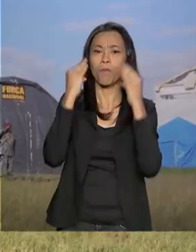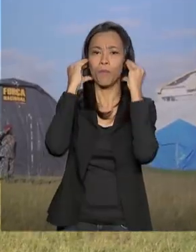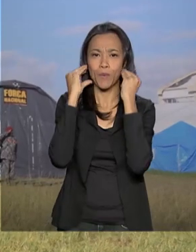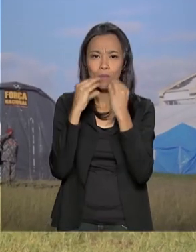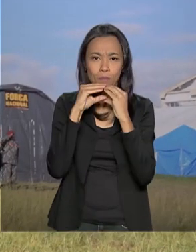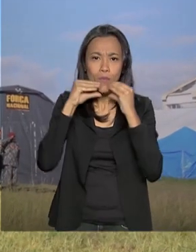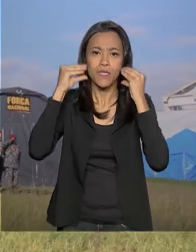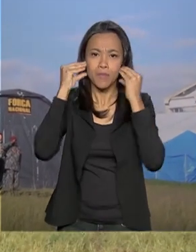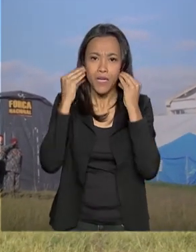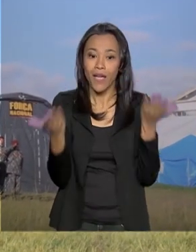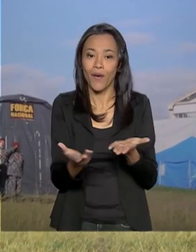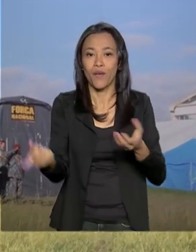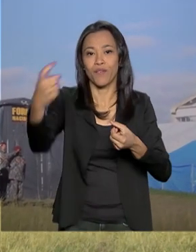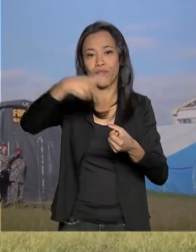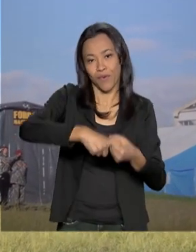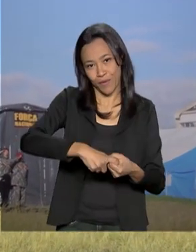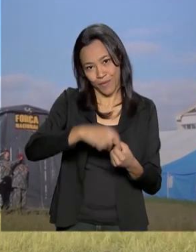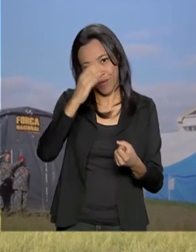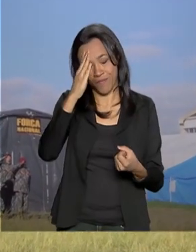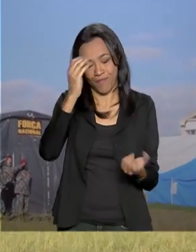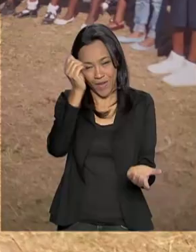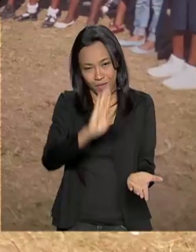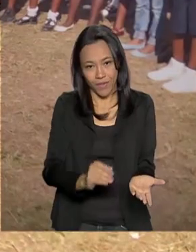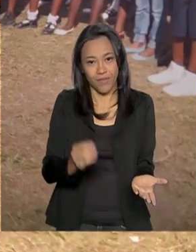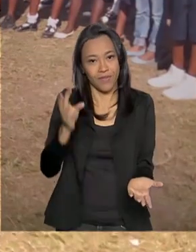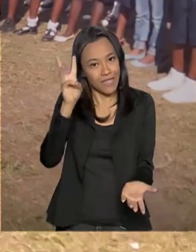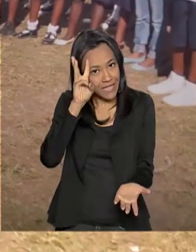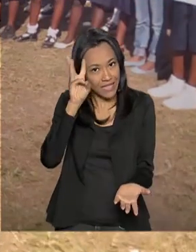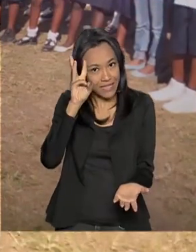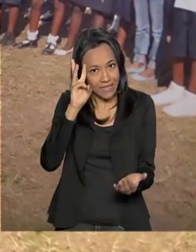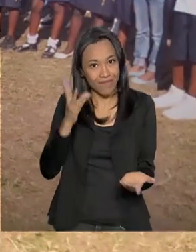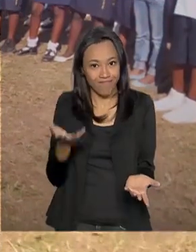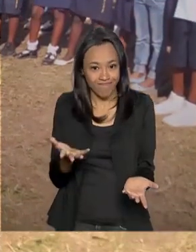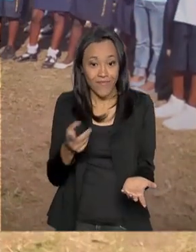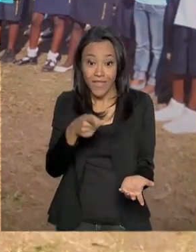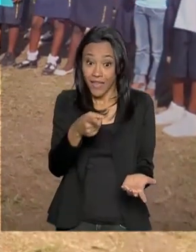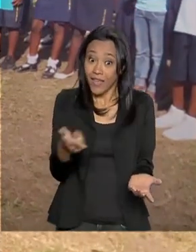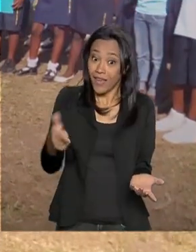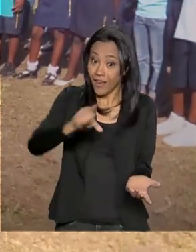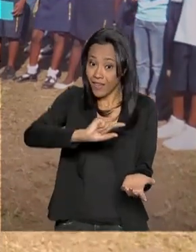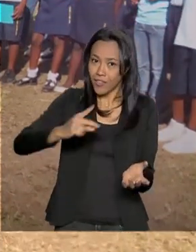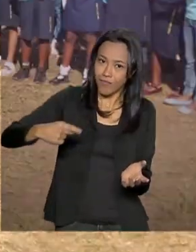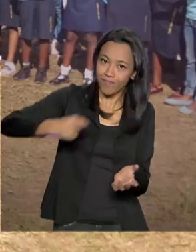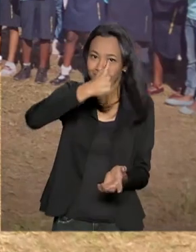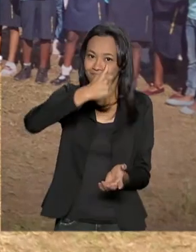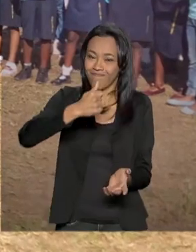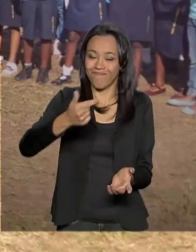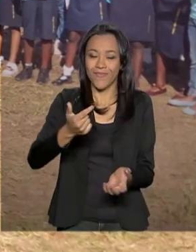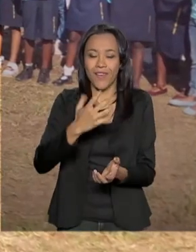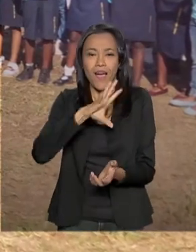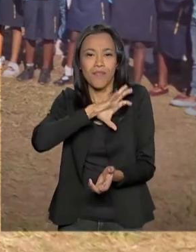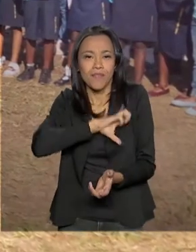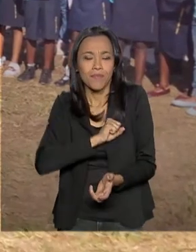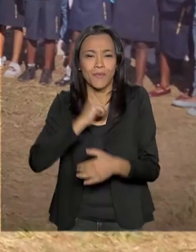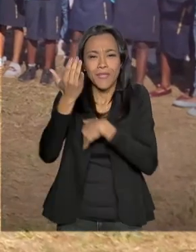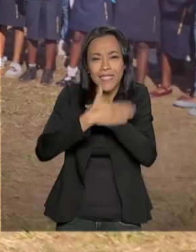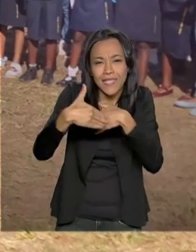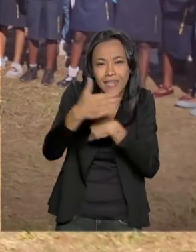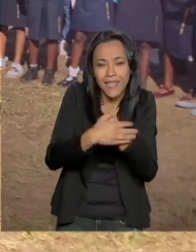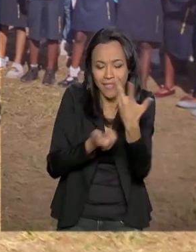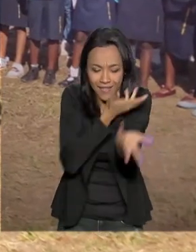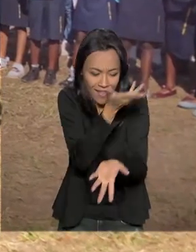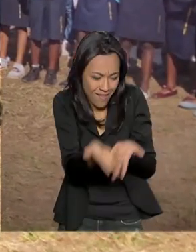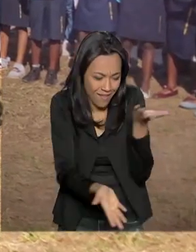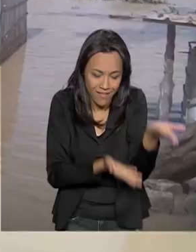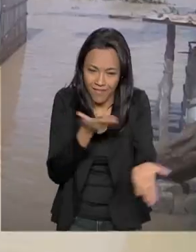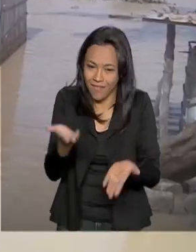retornam ao Brasil nesta terça-feira. E antes de ir embora, receberam o carinho e agradecimento da população